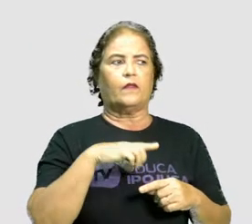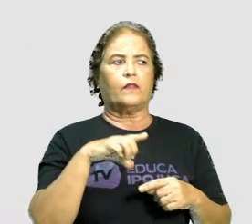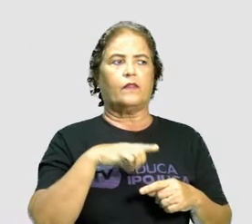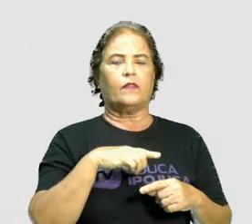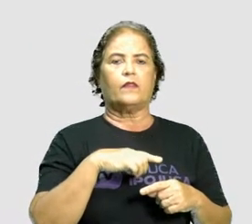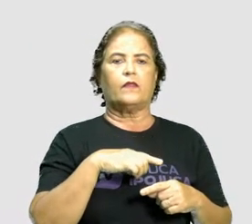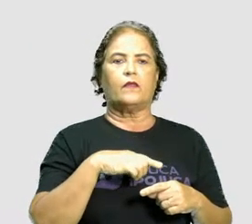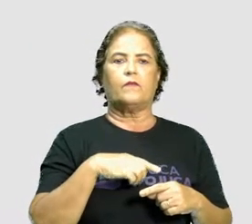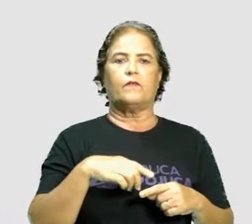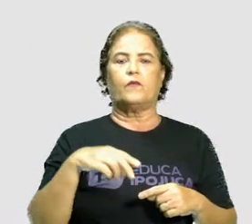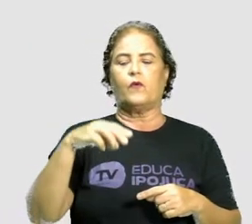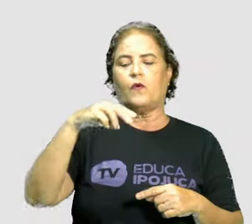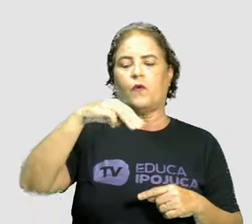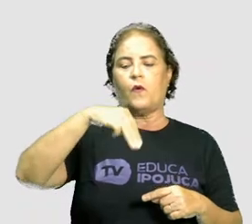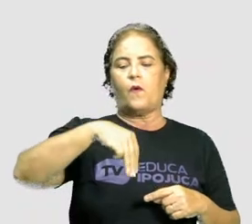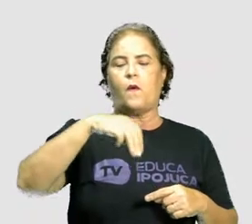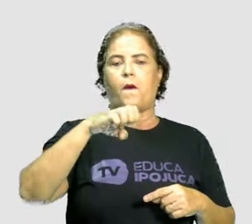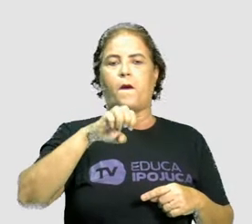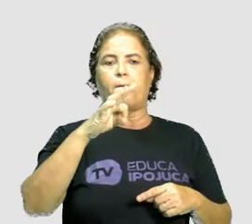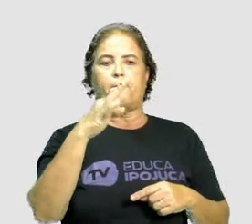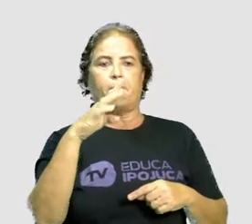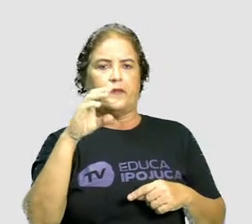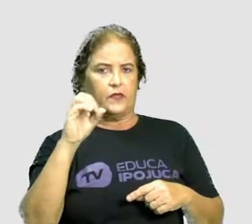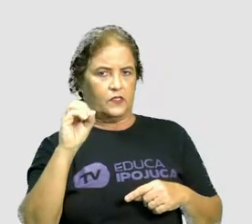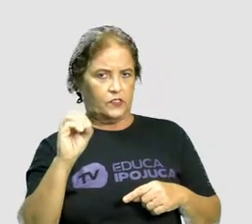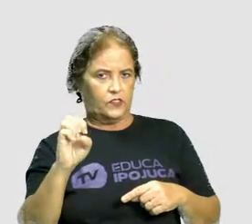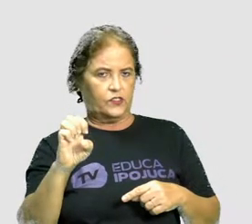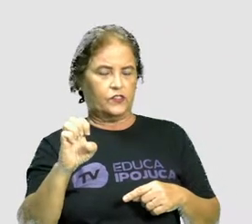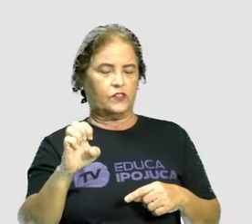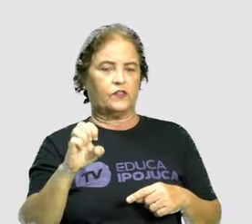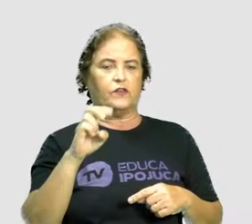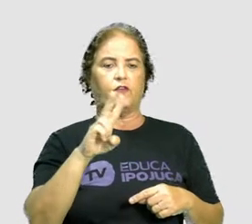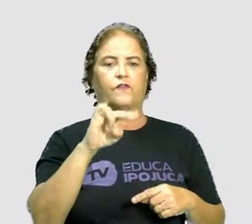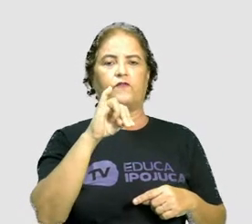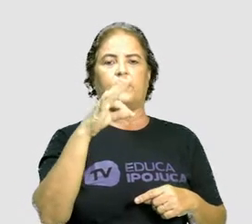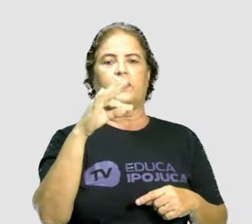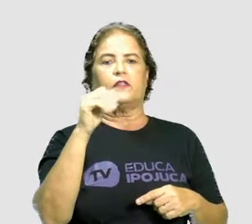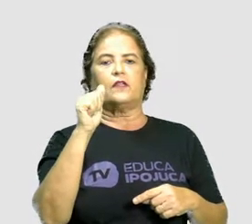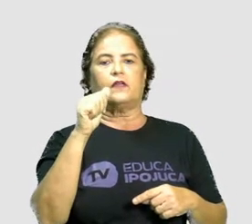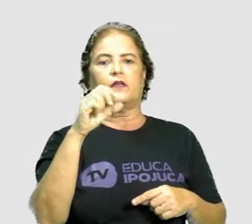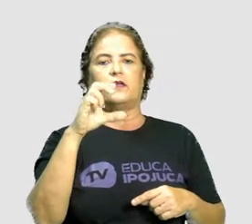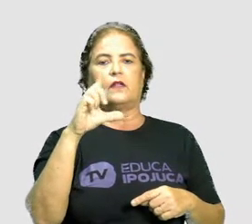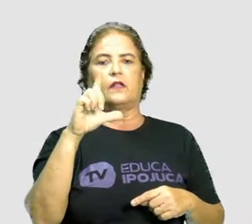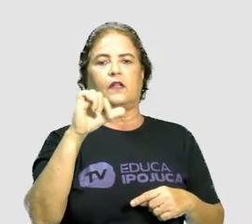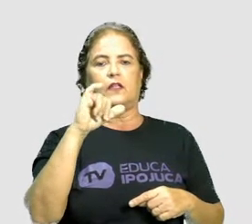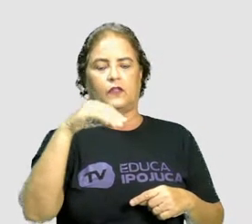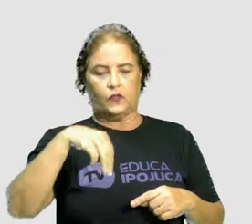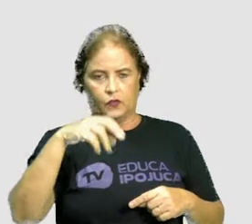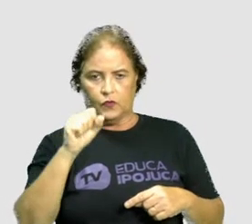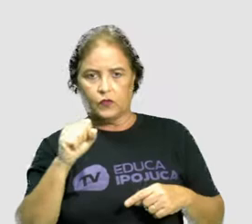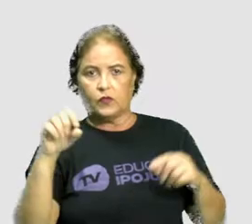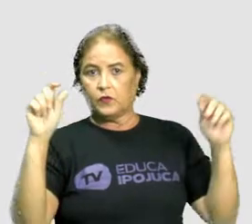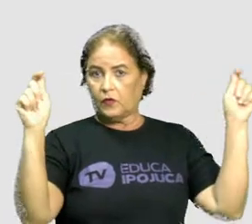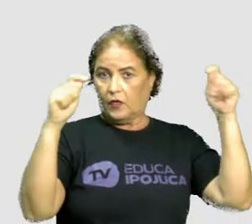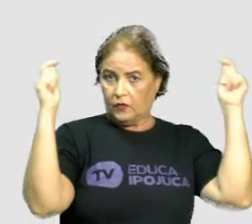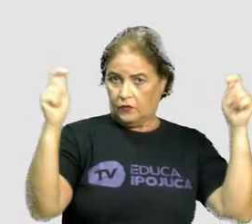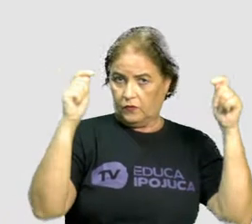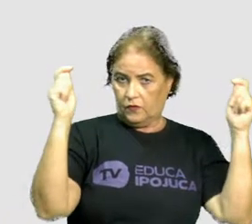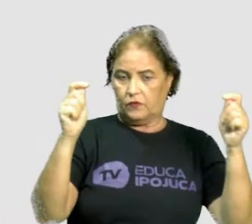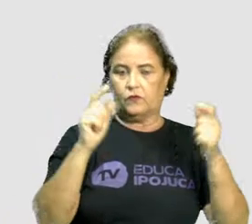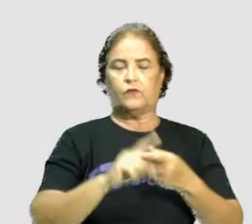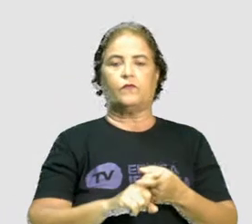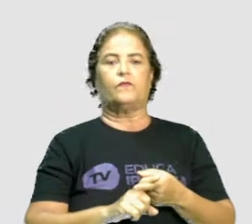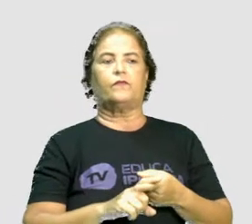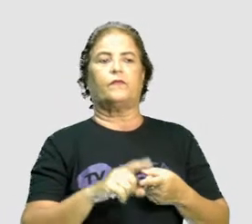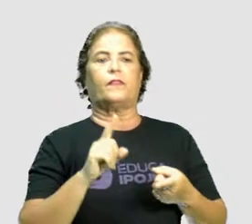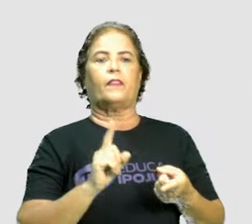mestre vitalino, o homem do barro, né? Que é aí o mestre vitalino de Caruaru. E nós temos aí um outro